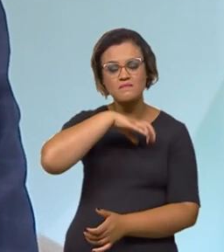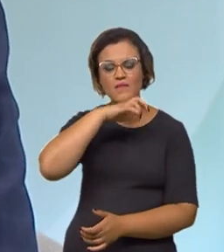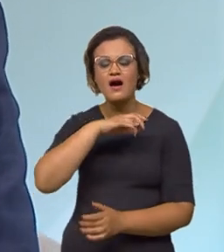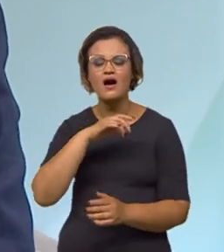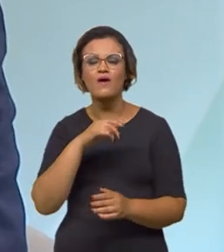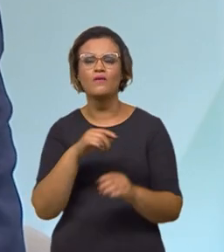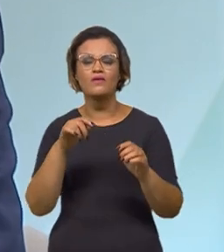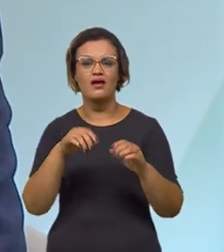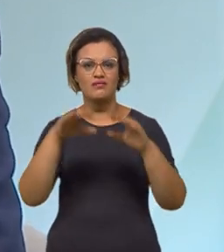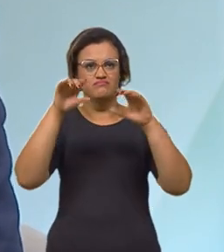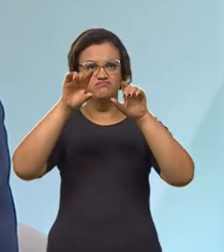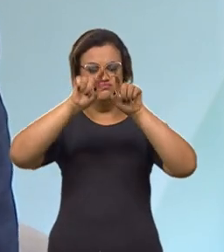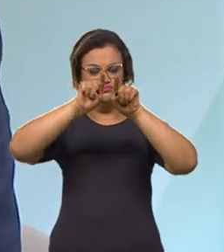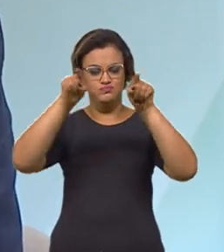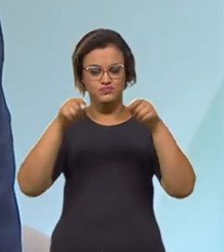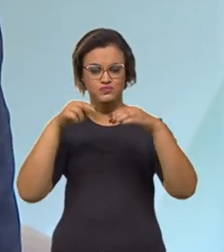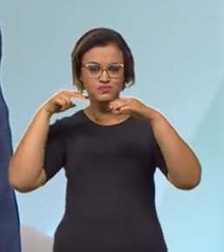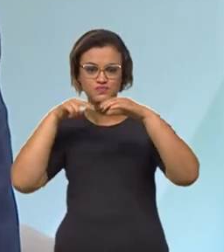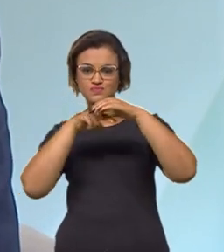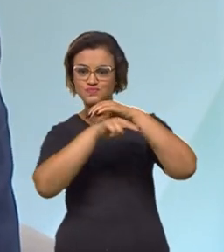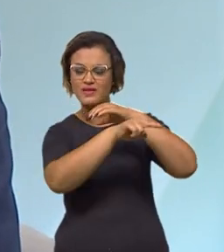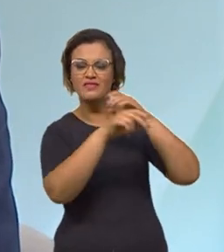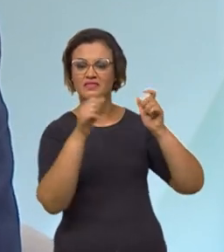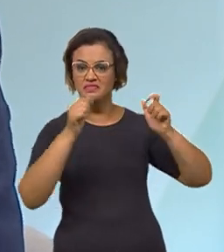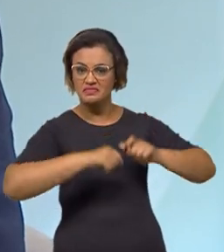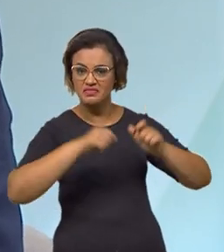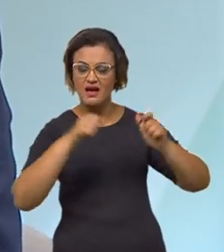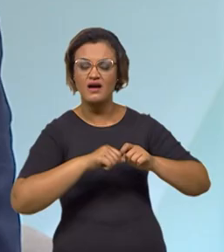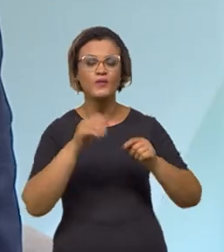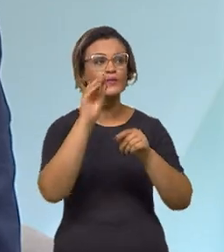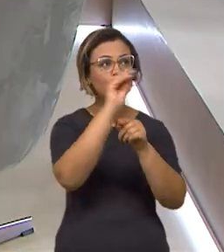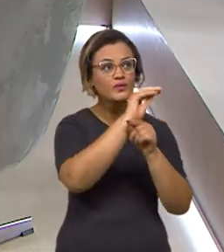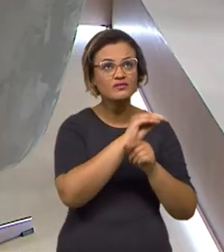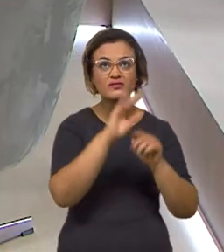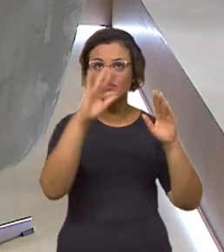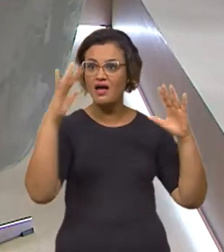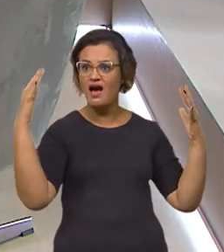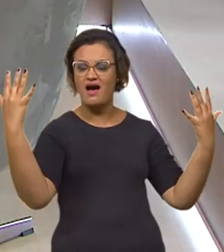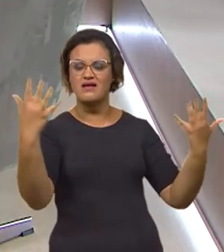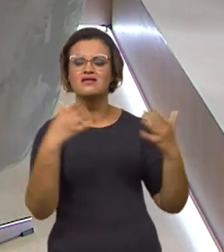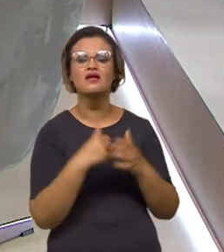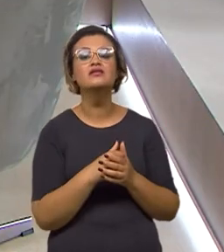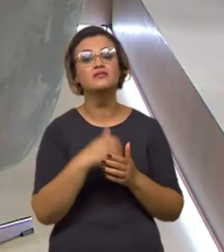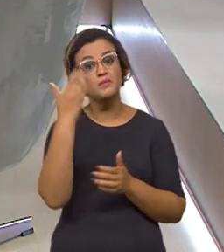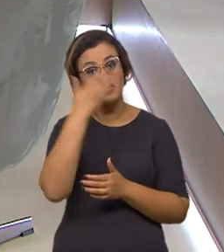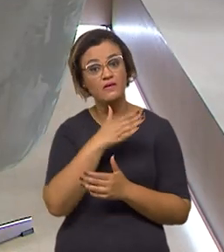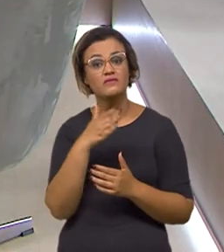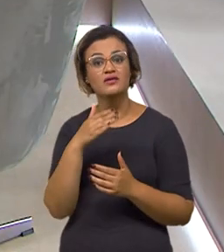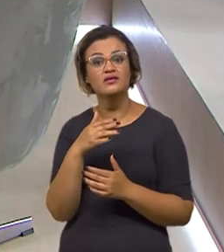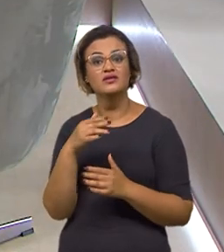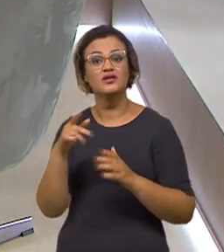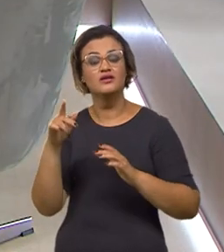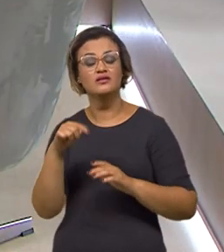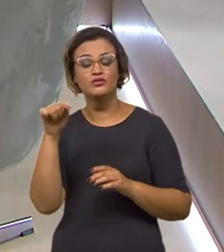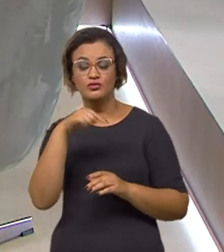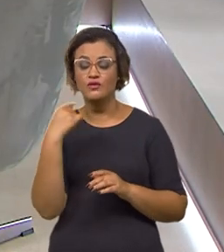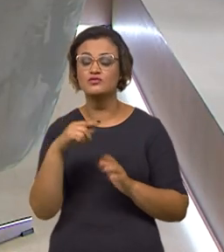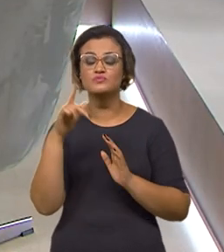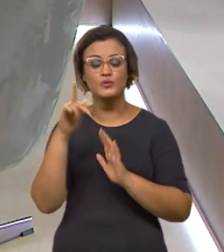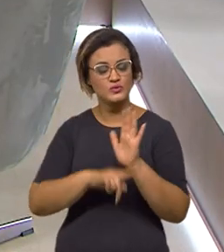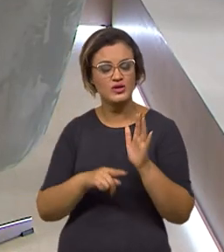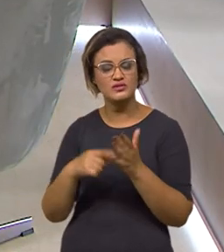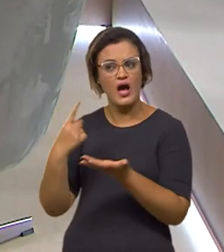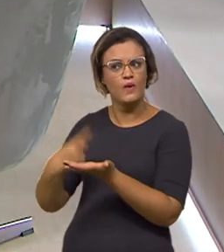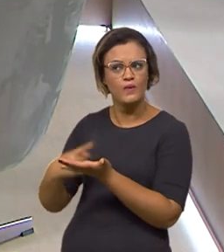e passagens aéreas, principalmente para a nossa fauna. Então, assim, é um esforço de termos projetos que têm aí, então, todos os acordos